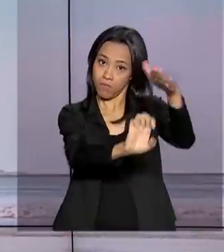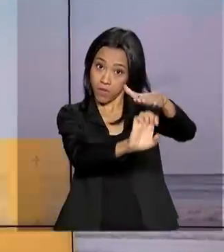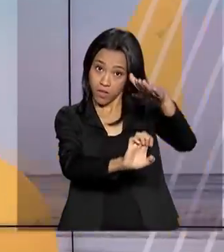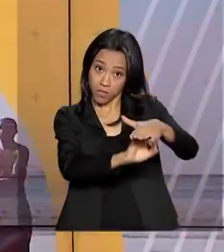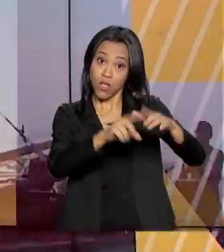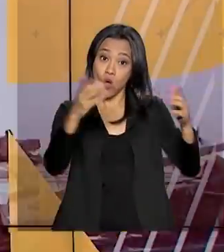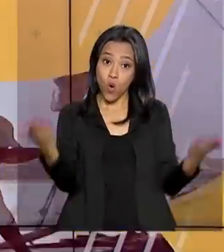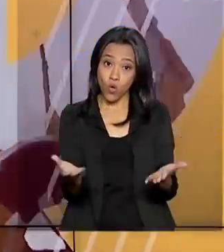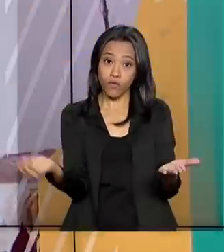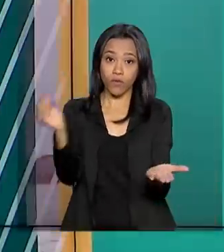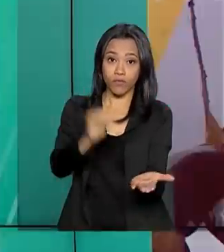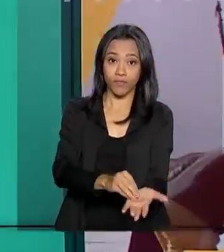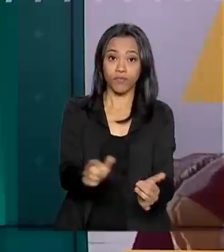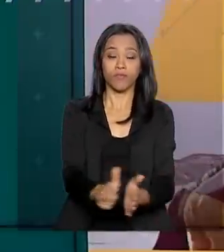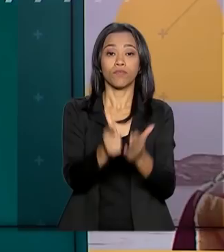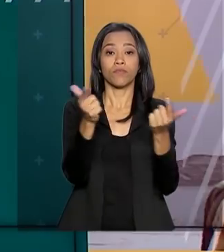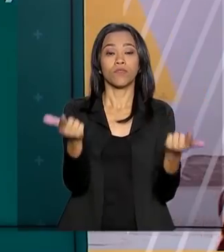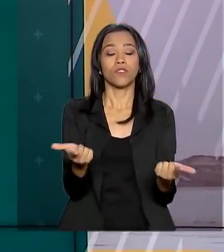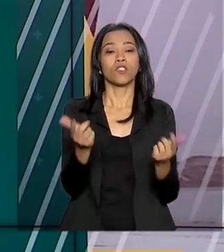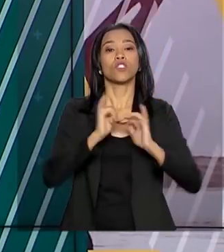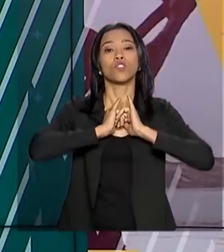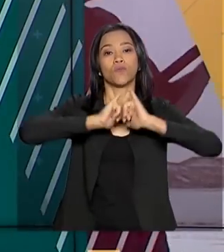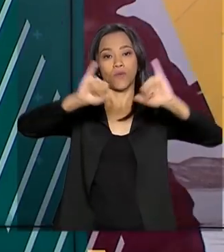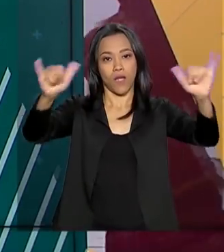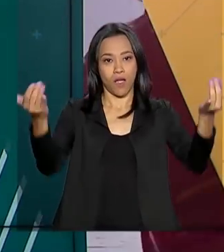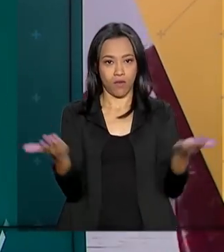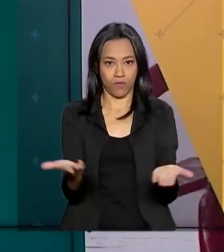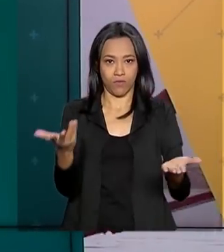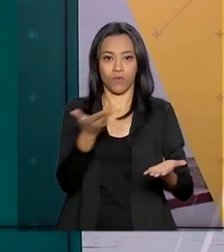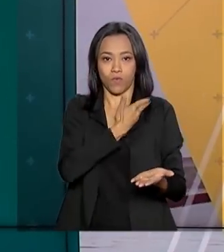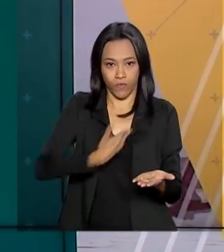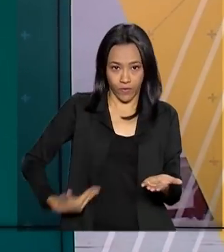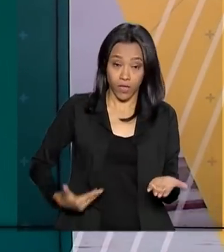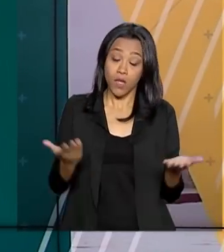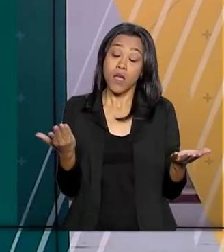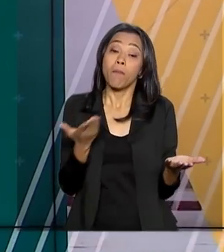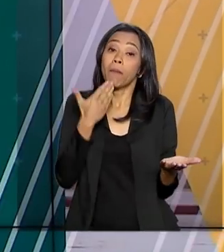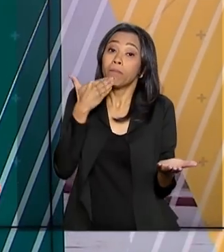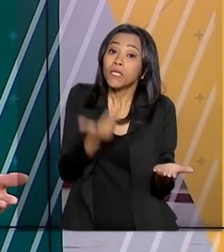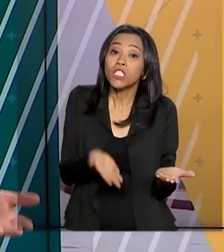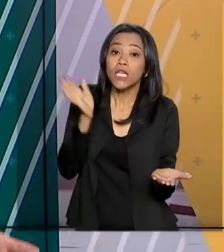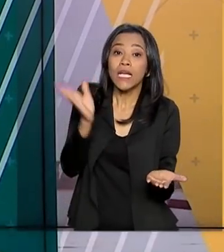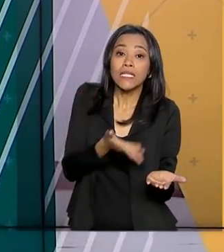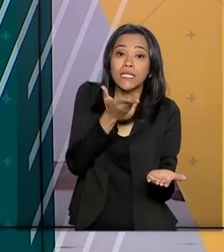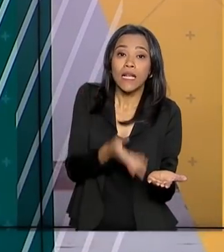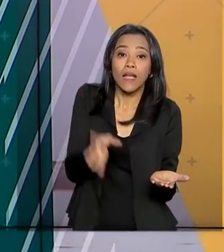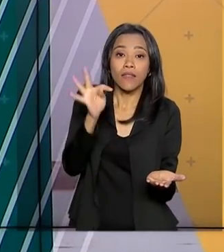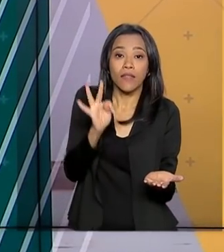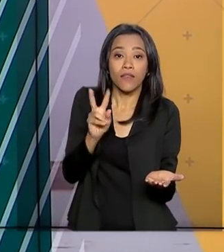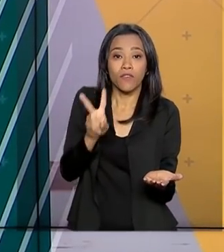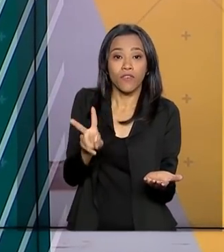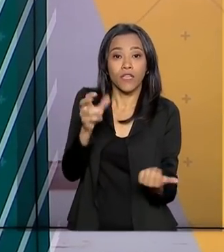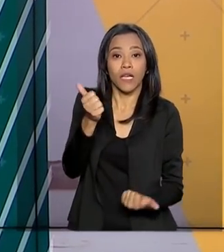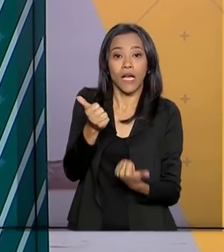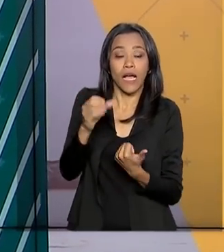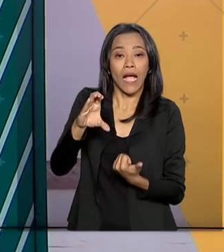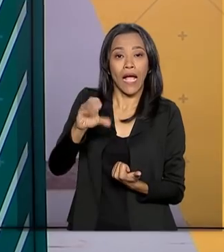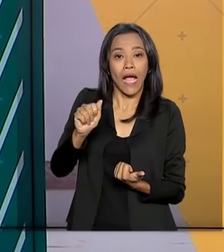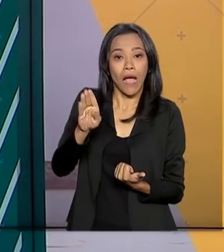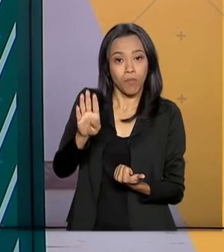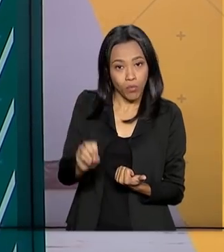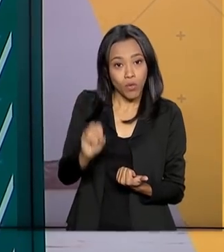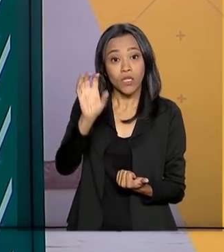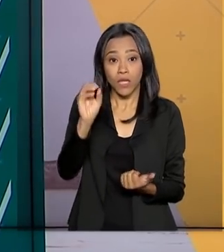hoje no Diário Oficial da União. Atualmente, a exigência de agilidade no pedido de cancelamento só estava prevista no Código de Defesa do